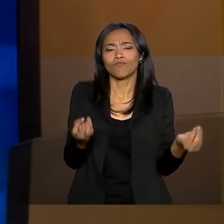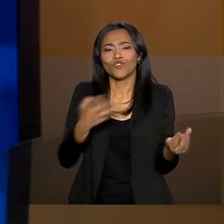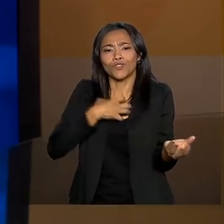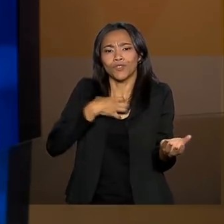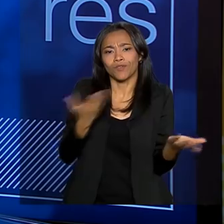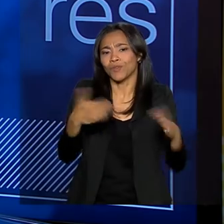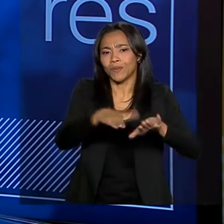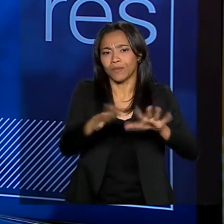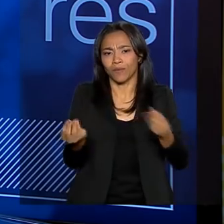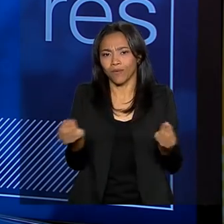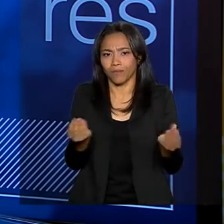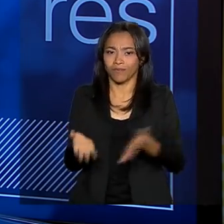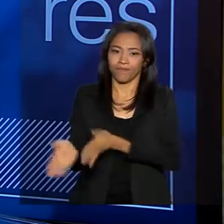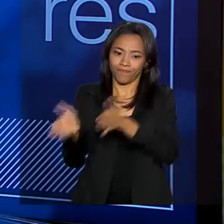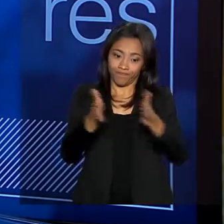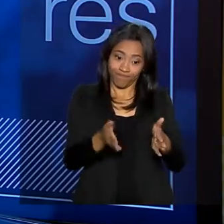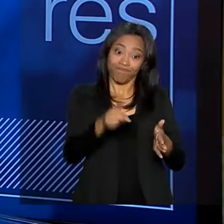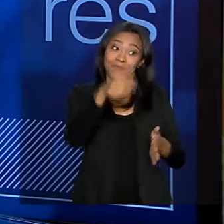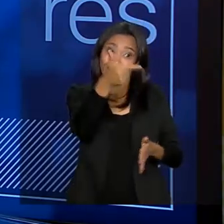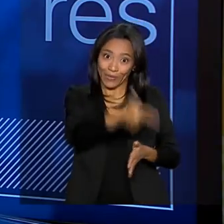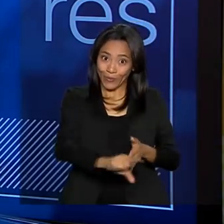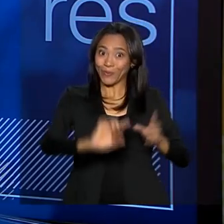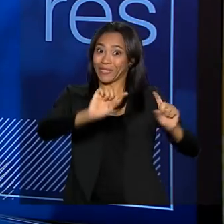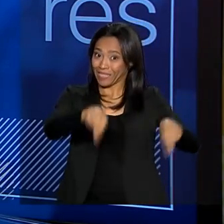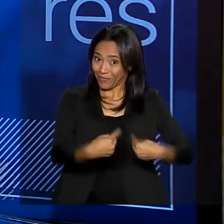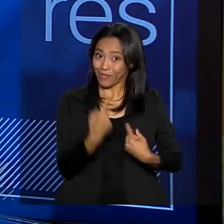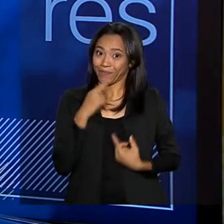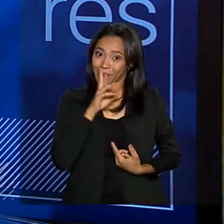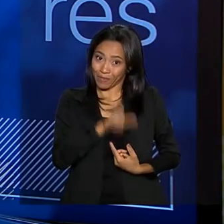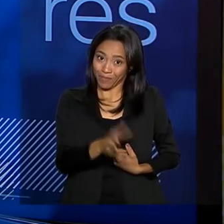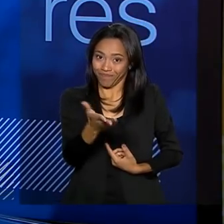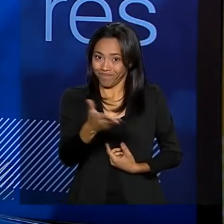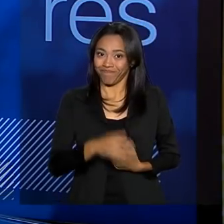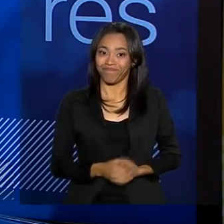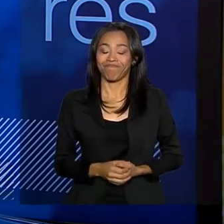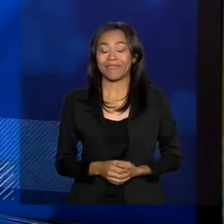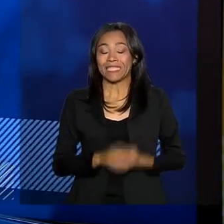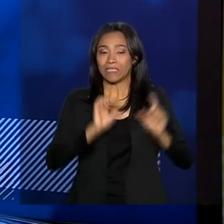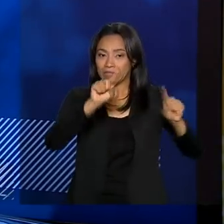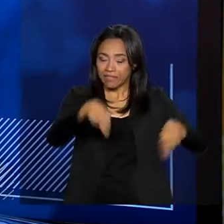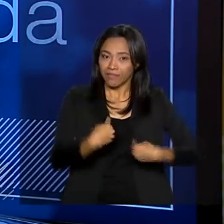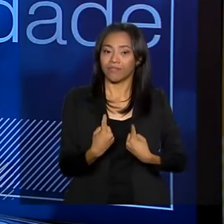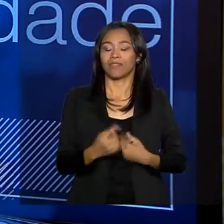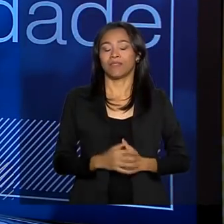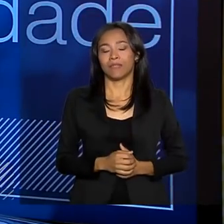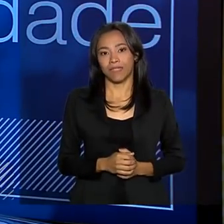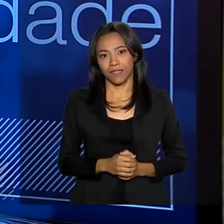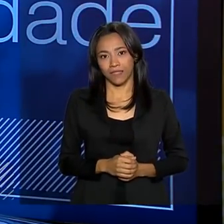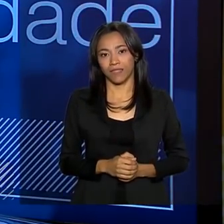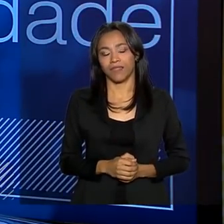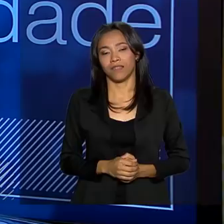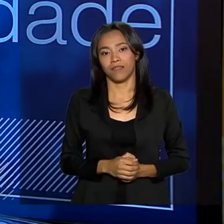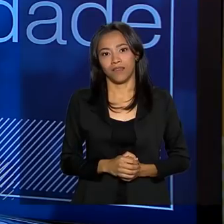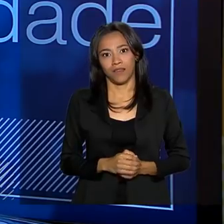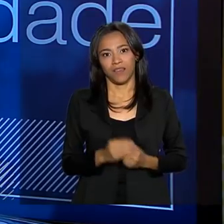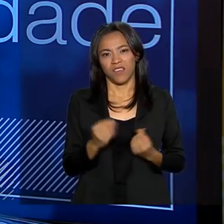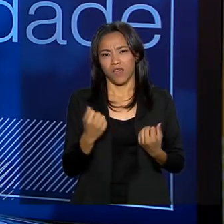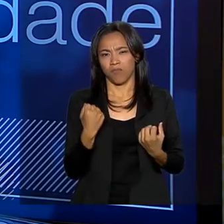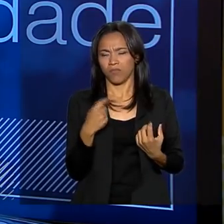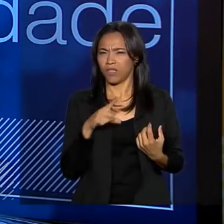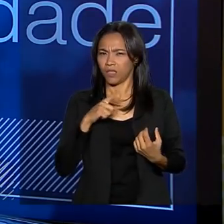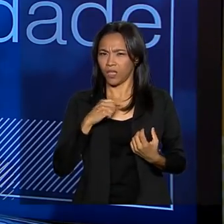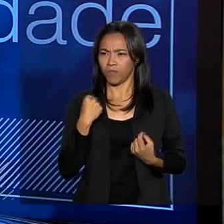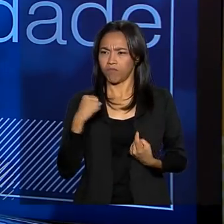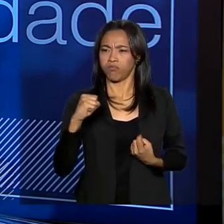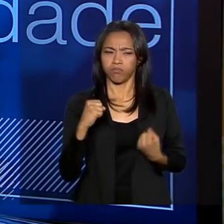inclusão? Então, é outro grande desafio e um desafio que envolve, inclusive, um embate muito